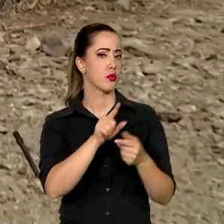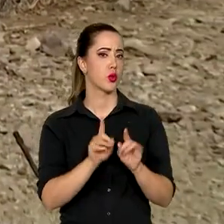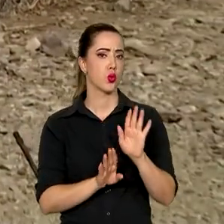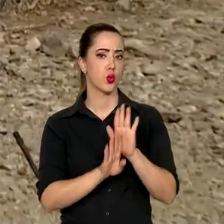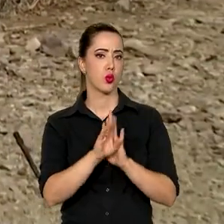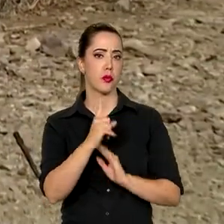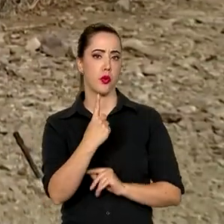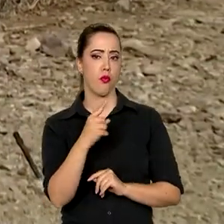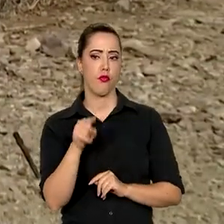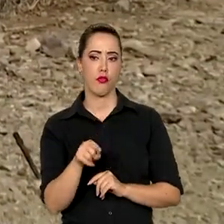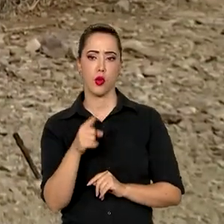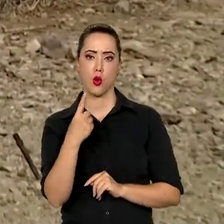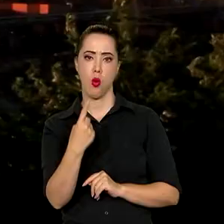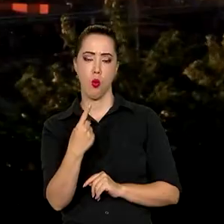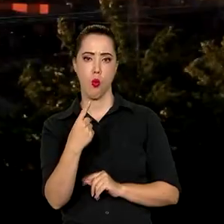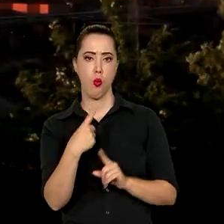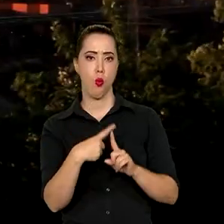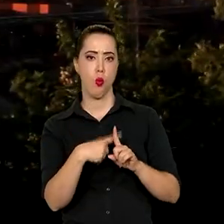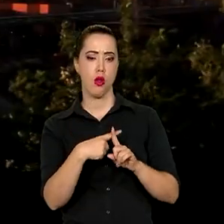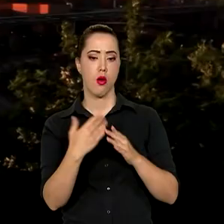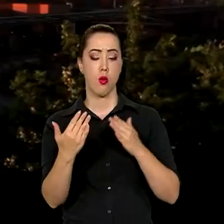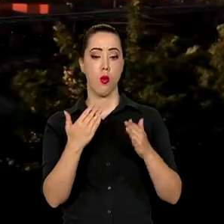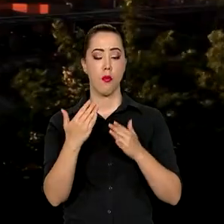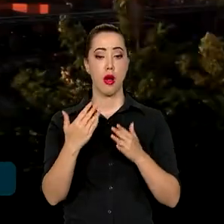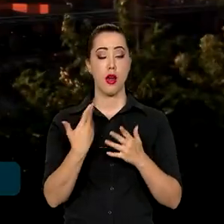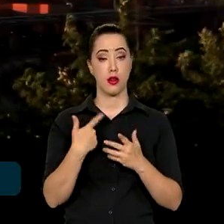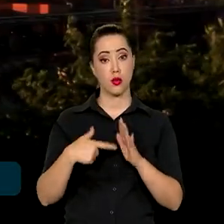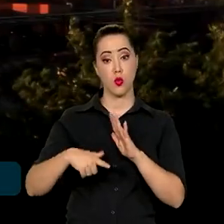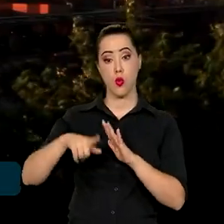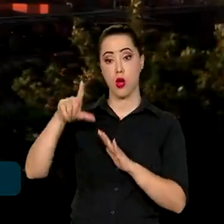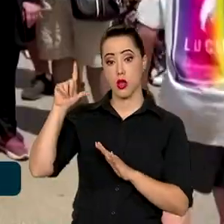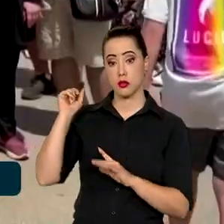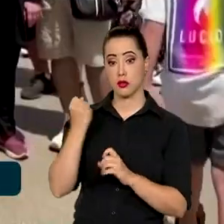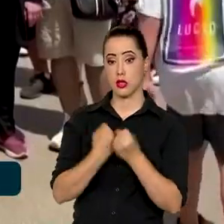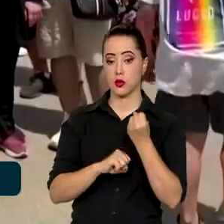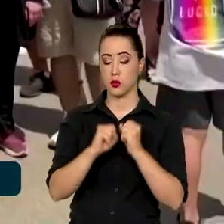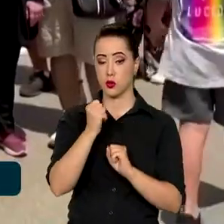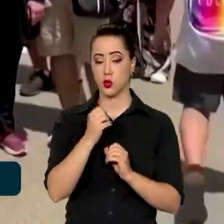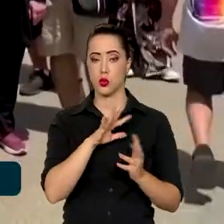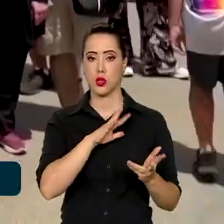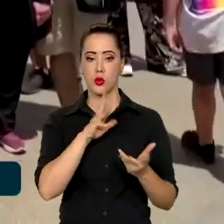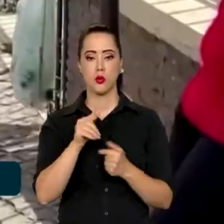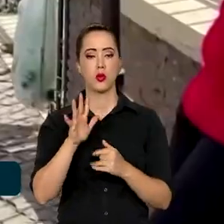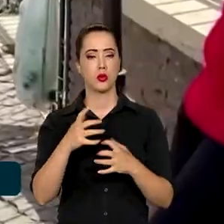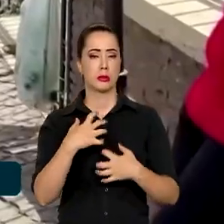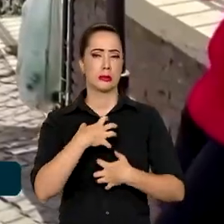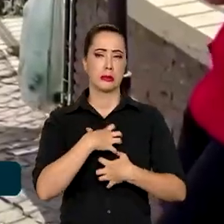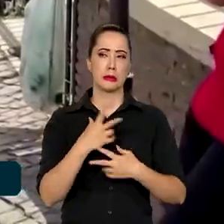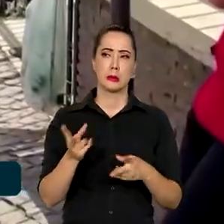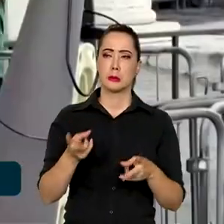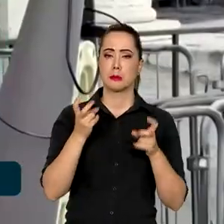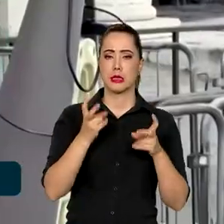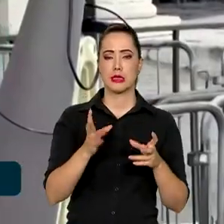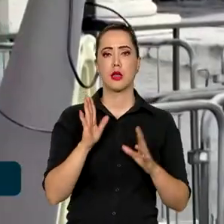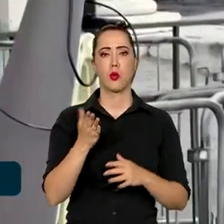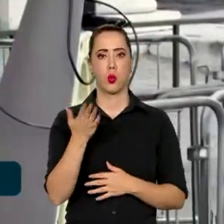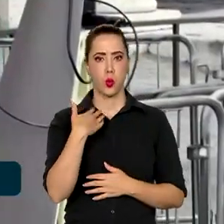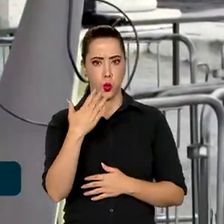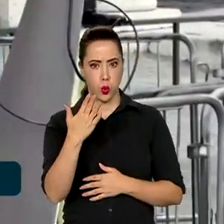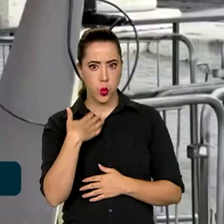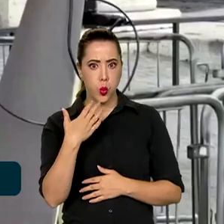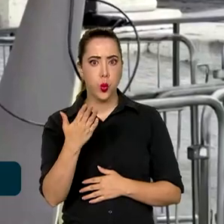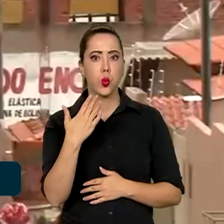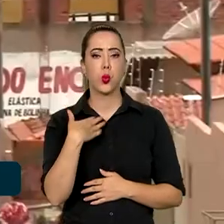1,1 grau em relação aos níveis pré-industriais e o mundo já assente os efeitos. Nas